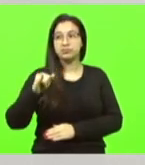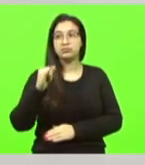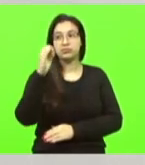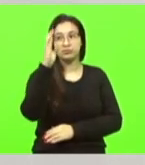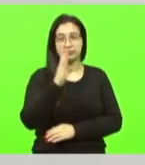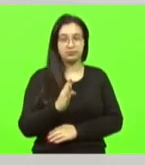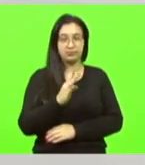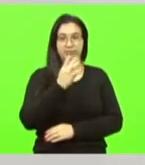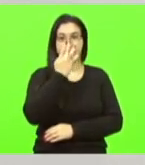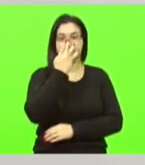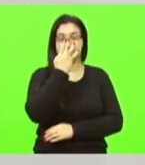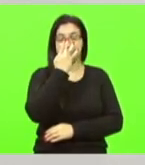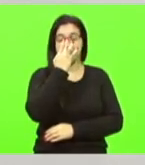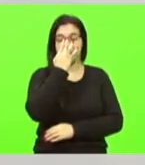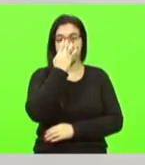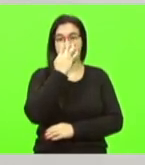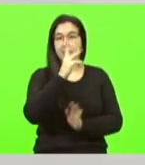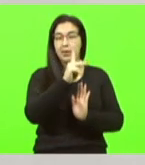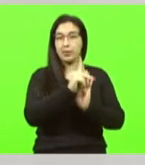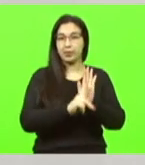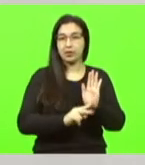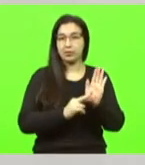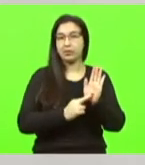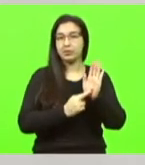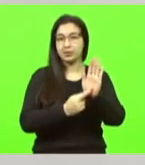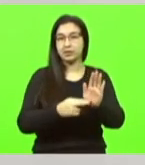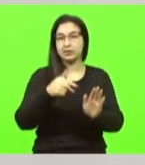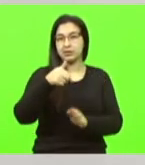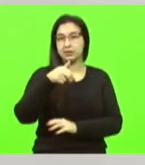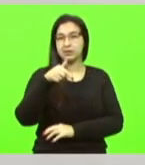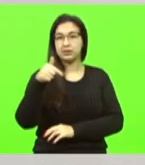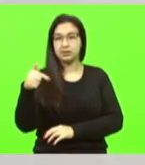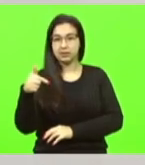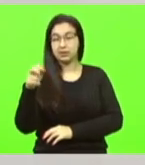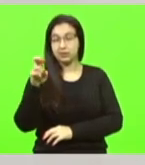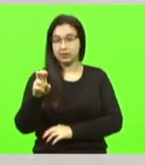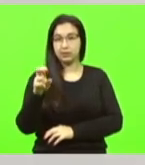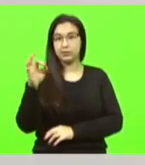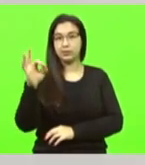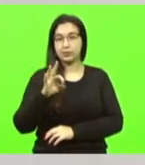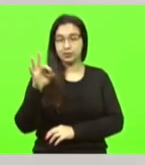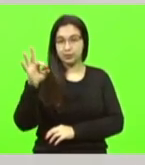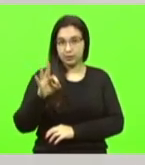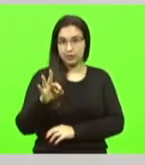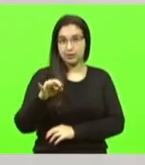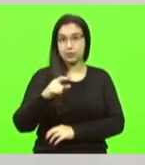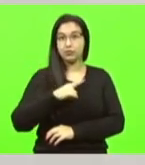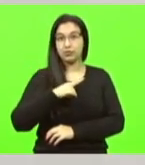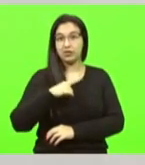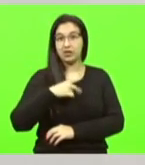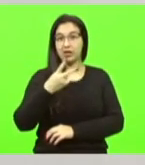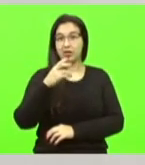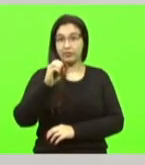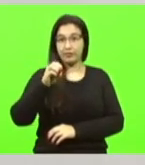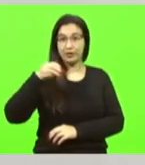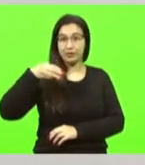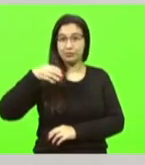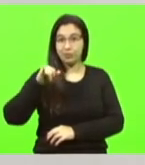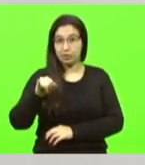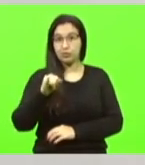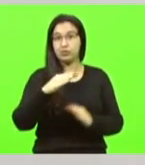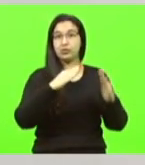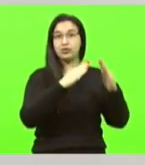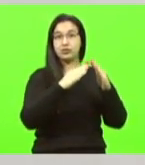Se considerarmos que o programa representa 75%, logo temos mais de 20 milhões de unidades a serem construídas pelos